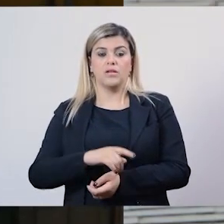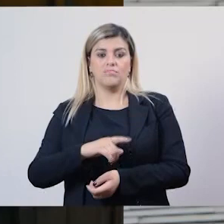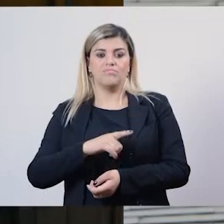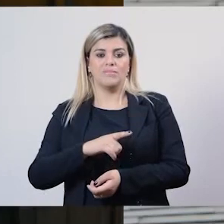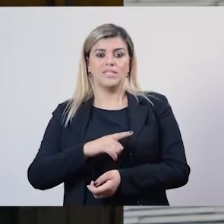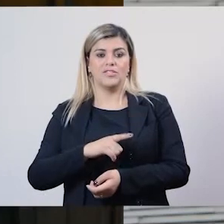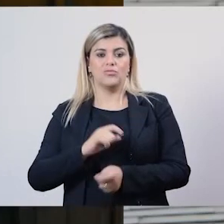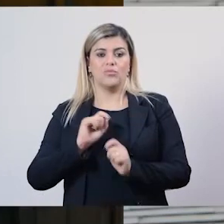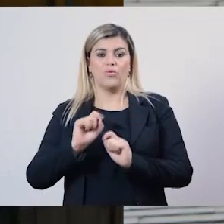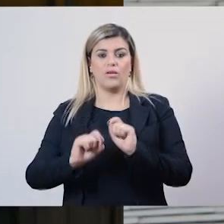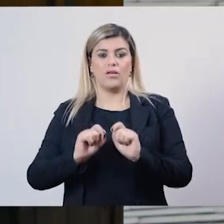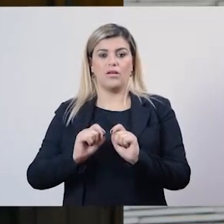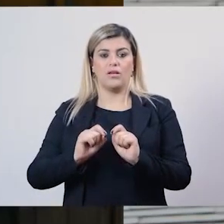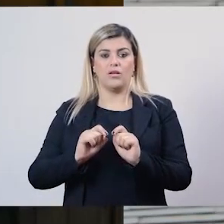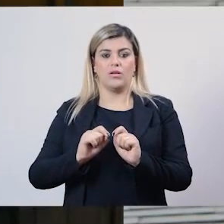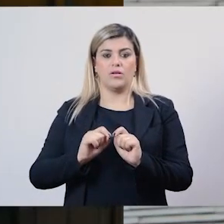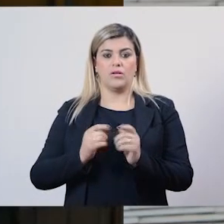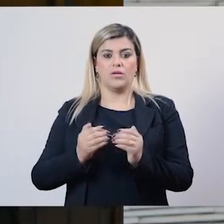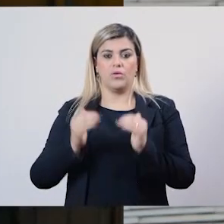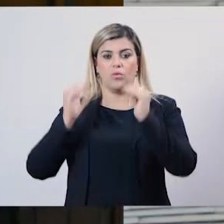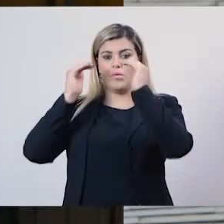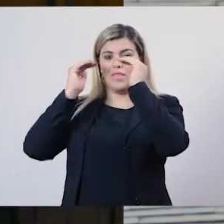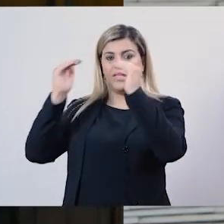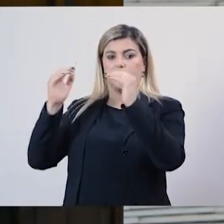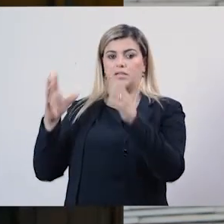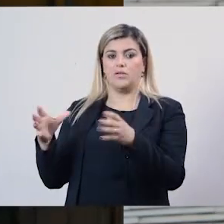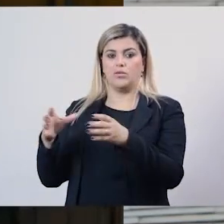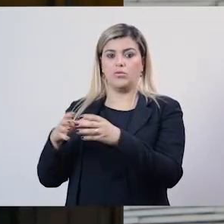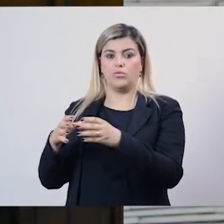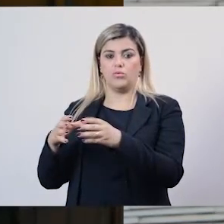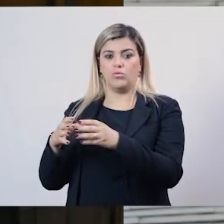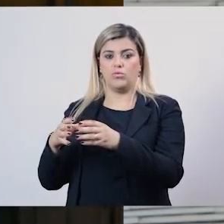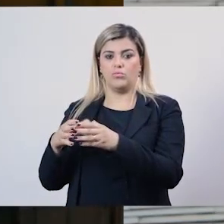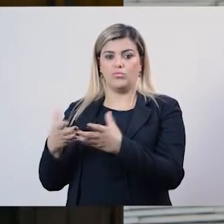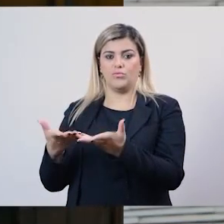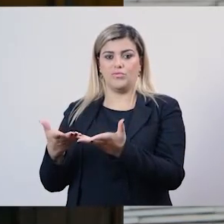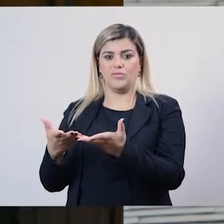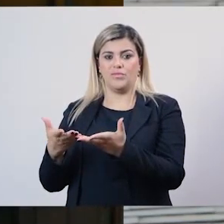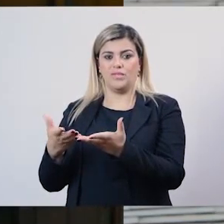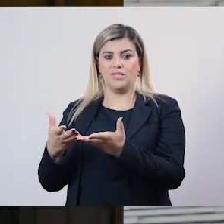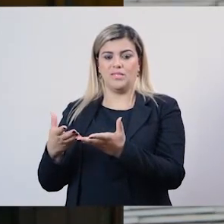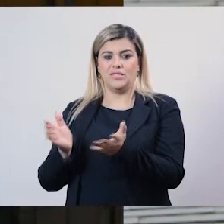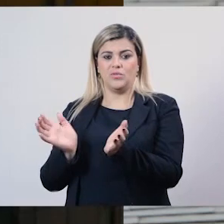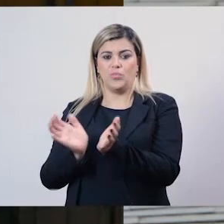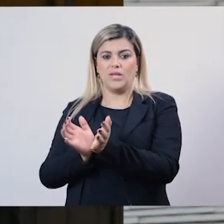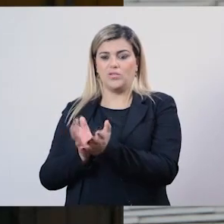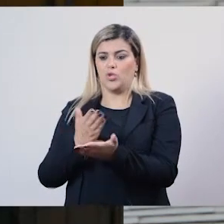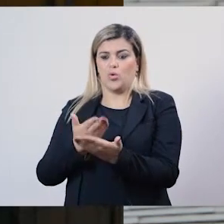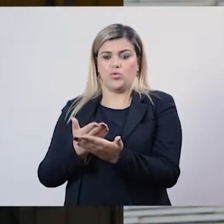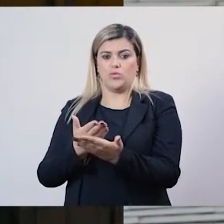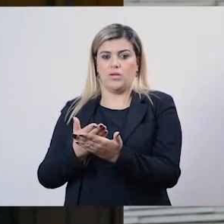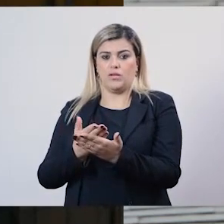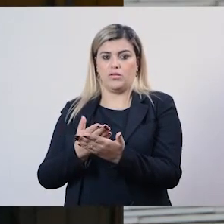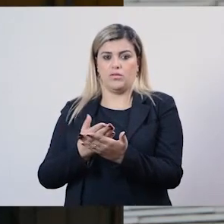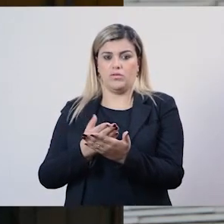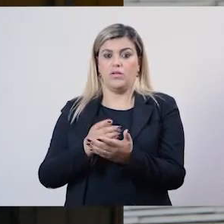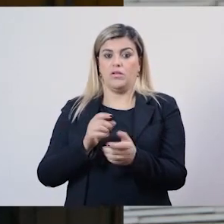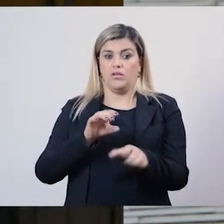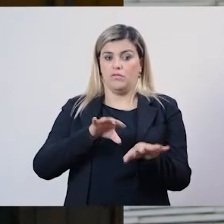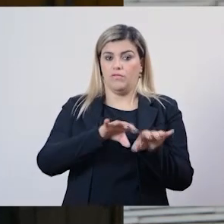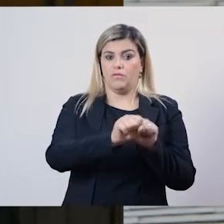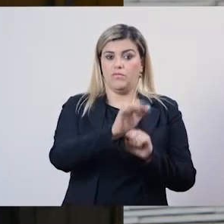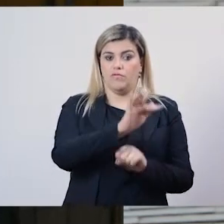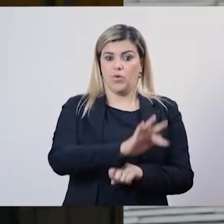indicações e eu não tinha estudado para isso. Eu tinha feito uma universidade, tinha feito uma faculdade, eu tinha